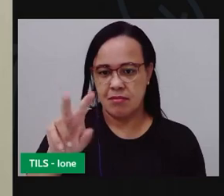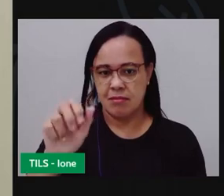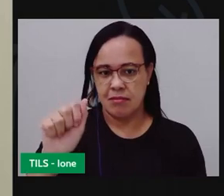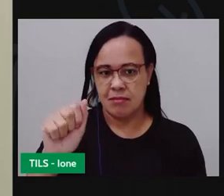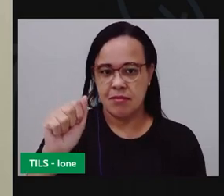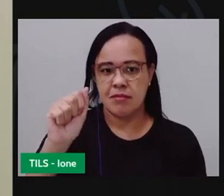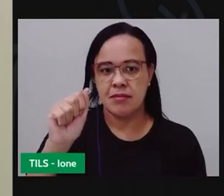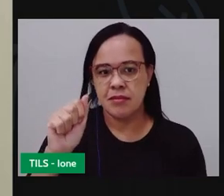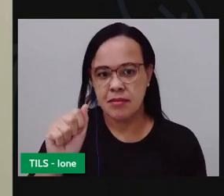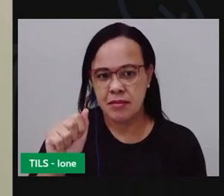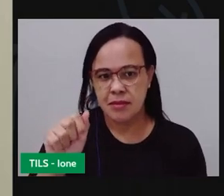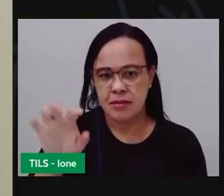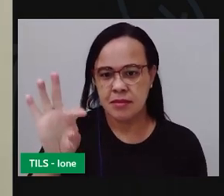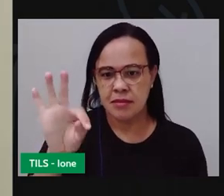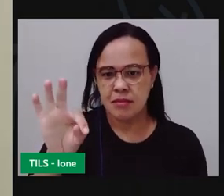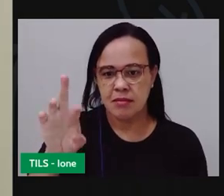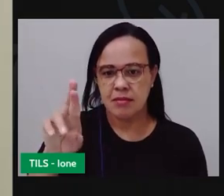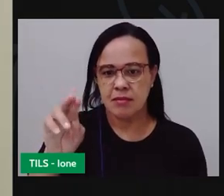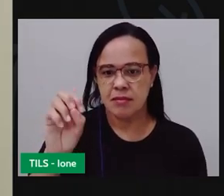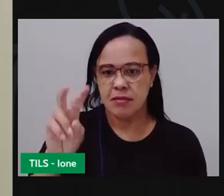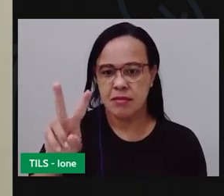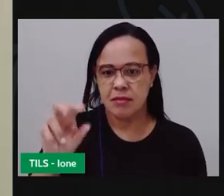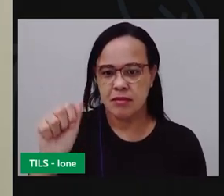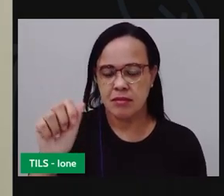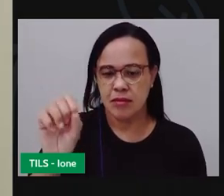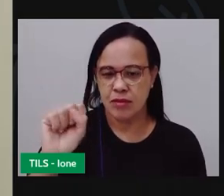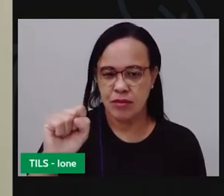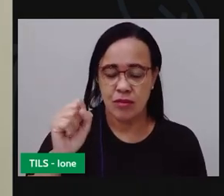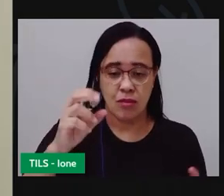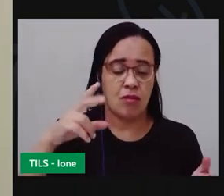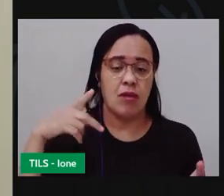é um livro de trava-língua.